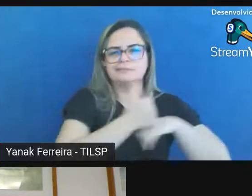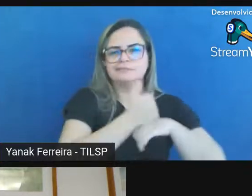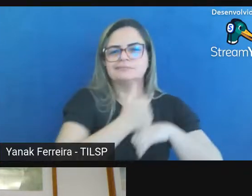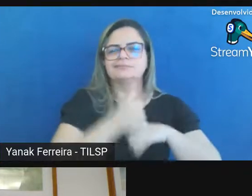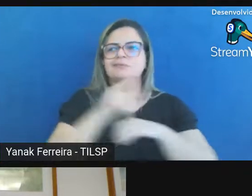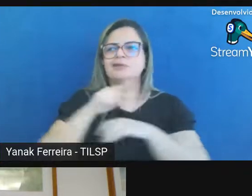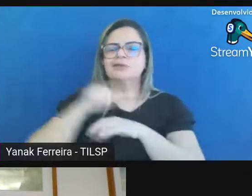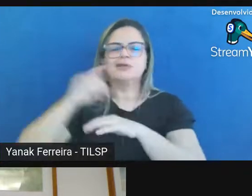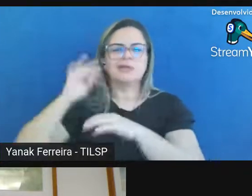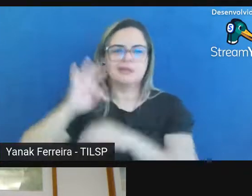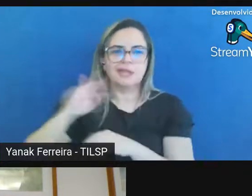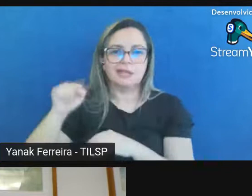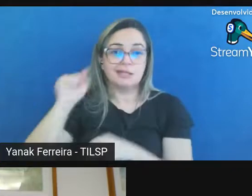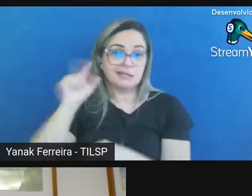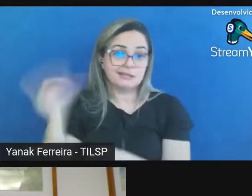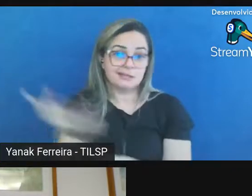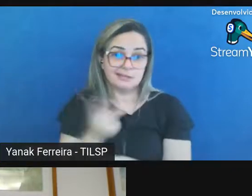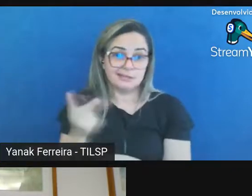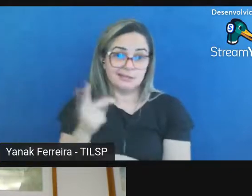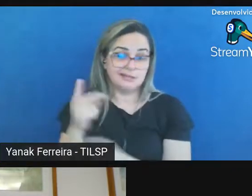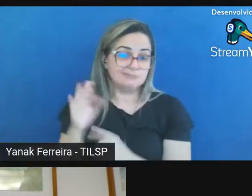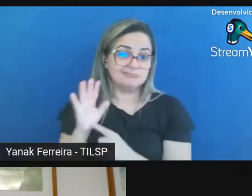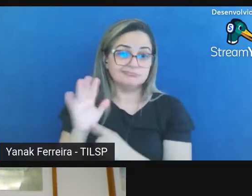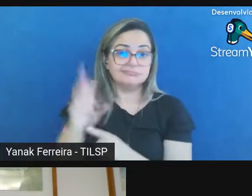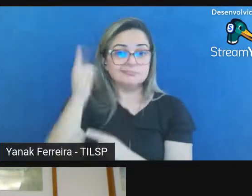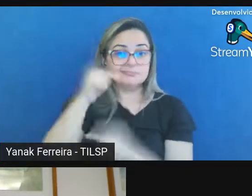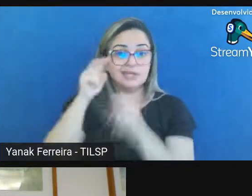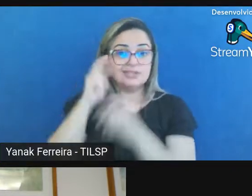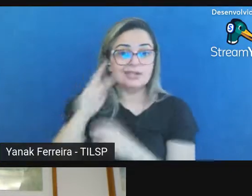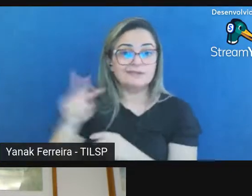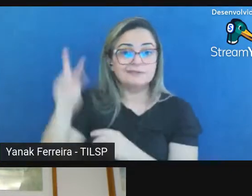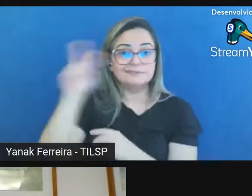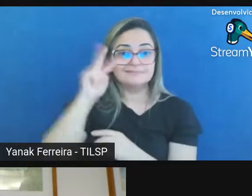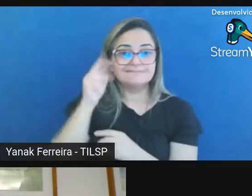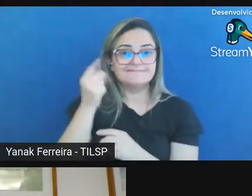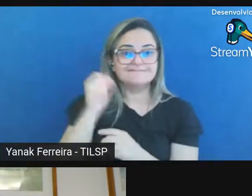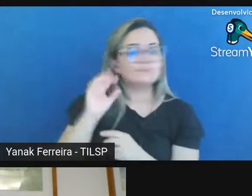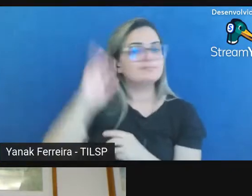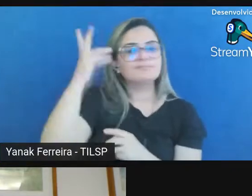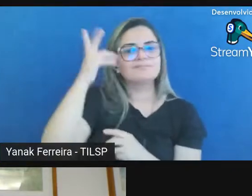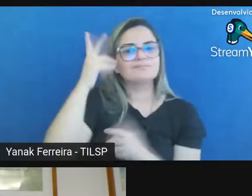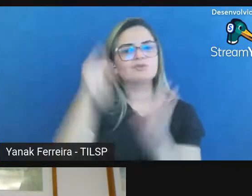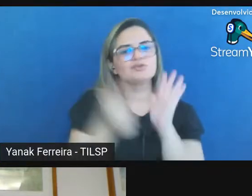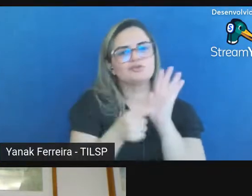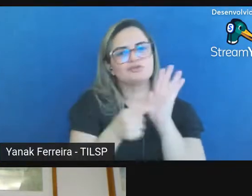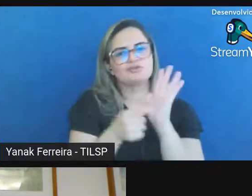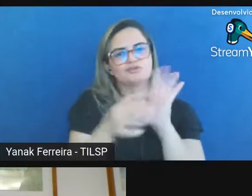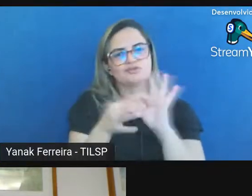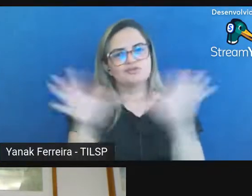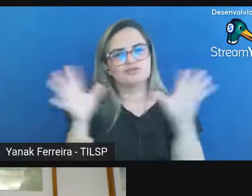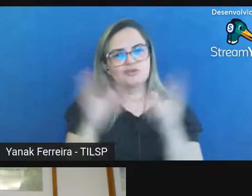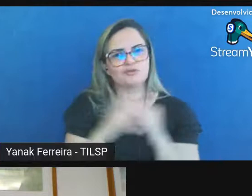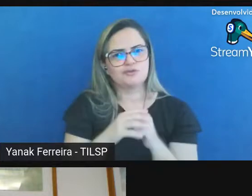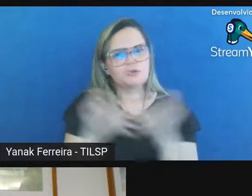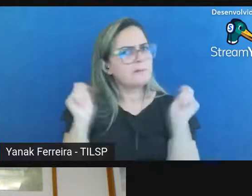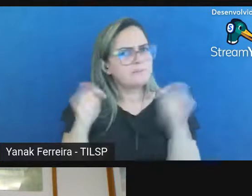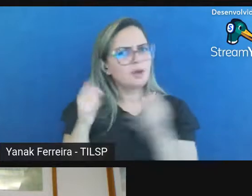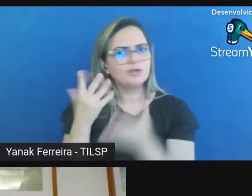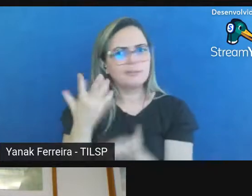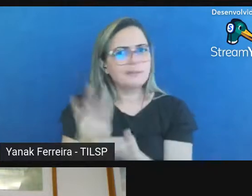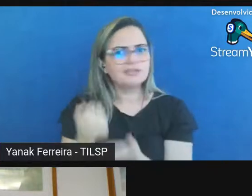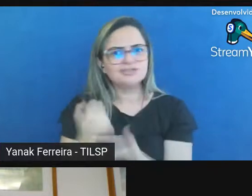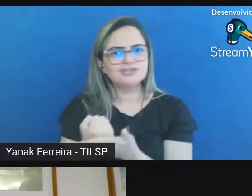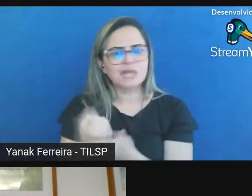que eles aplicaram esta visão numa solução de software livre nós podemos baixar e utilizar